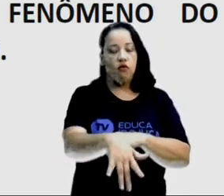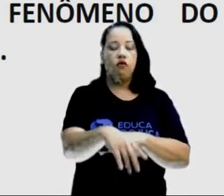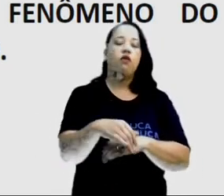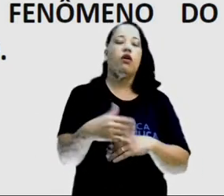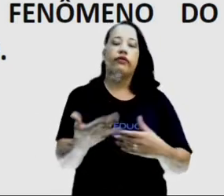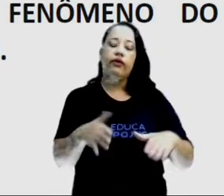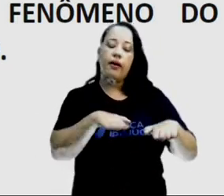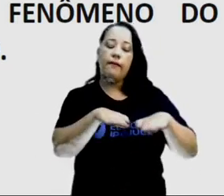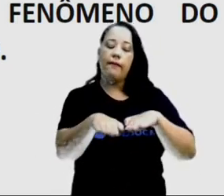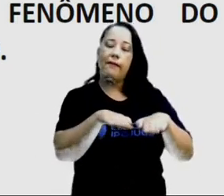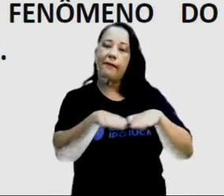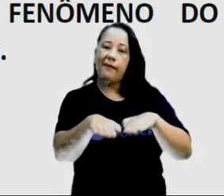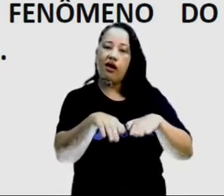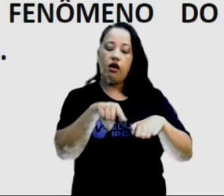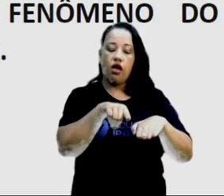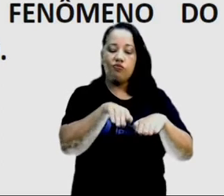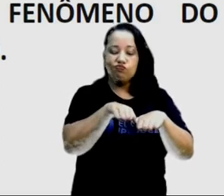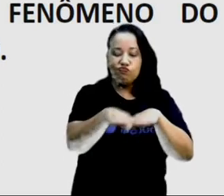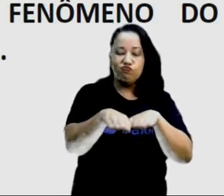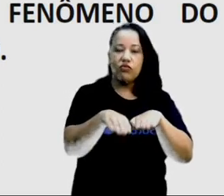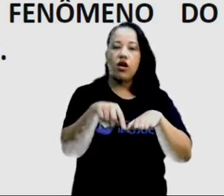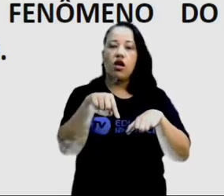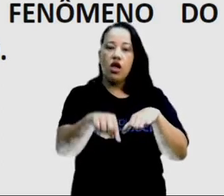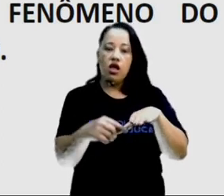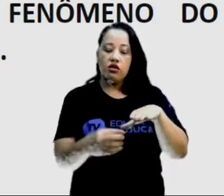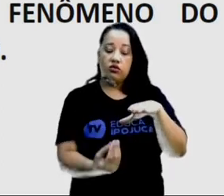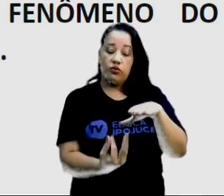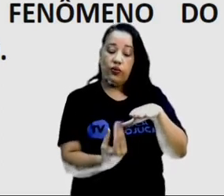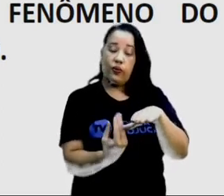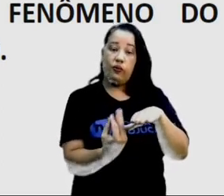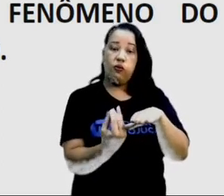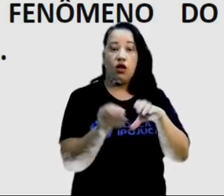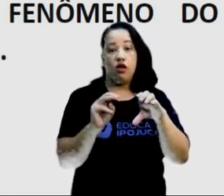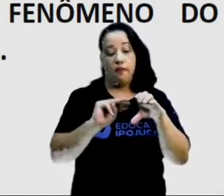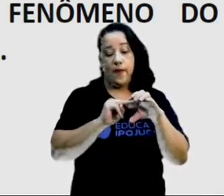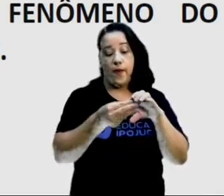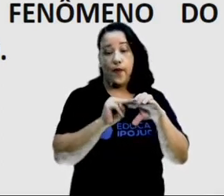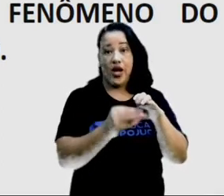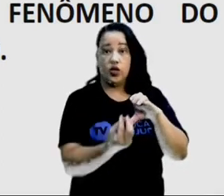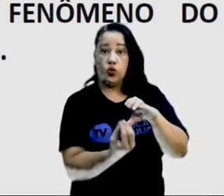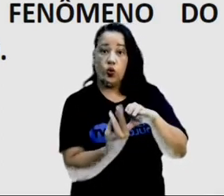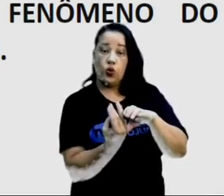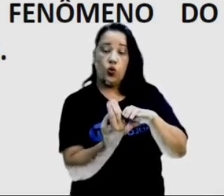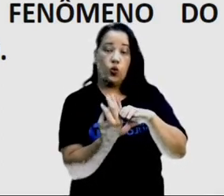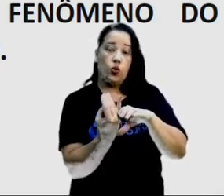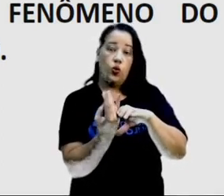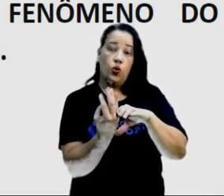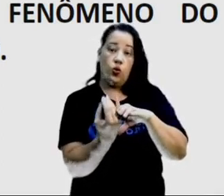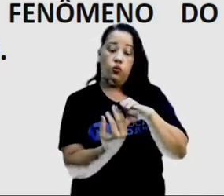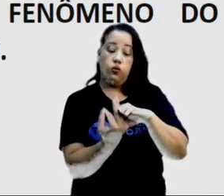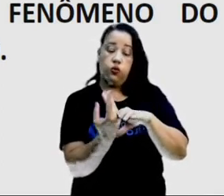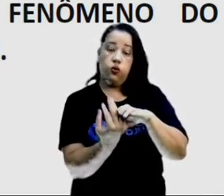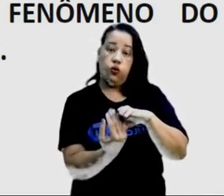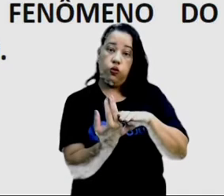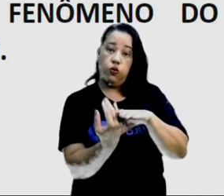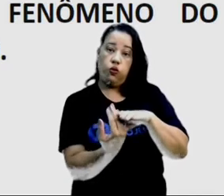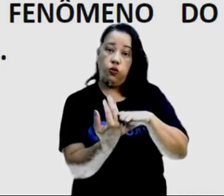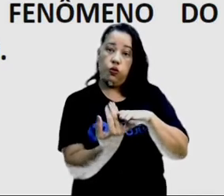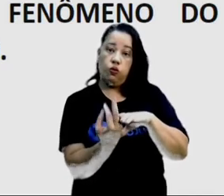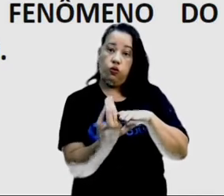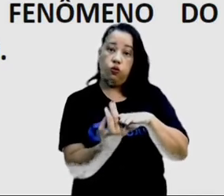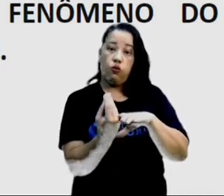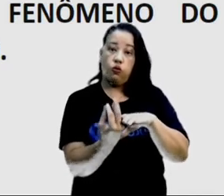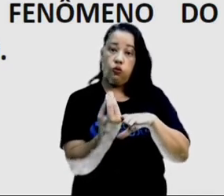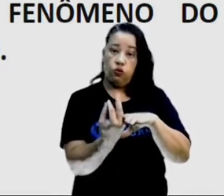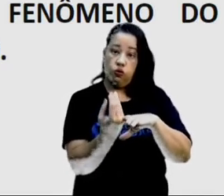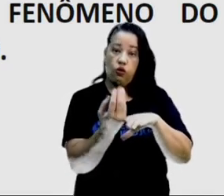o material do manto tende a escapar por ela. Se esse material transborda até a superfície na forma de